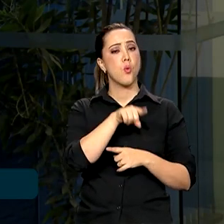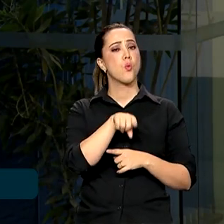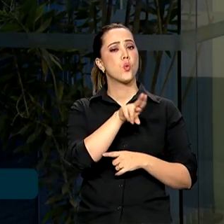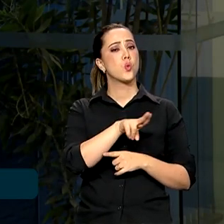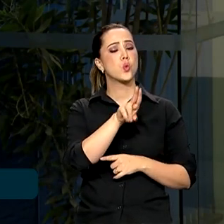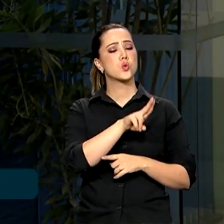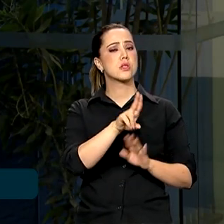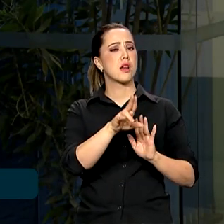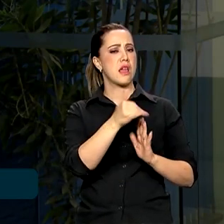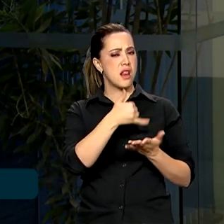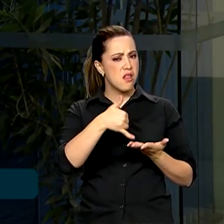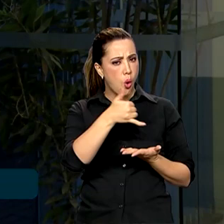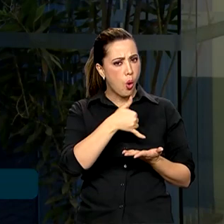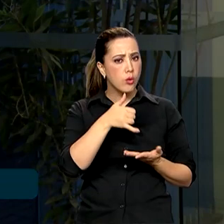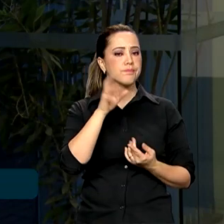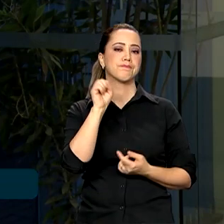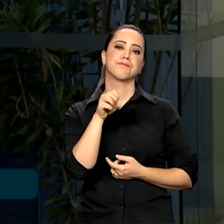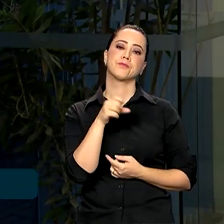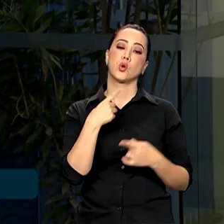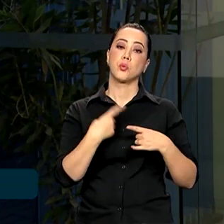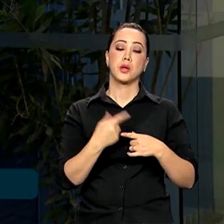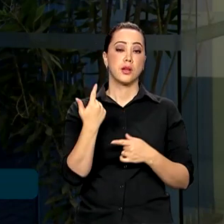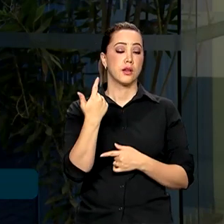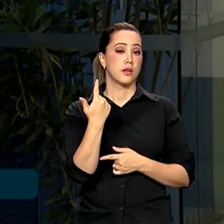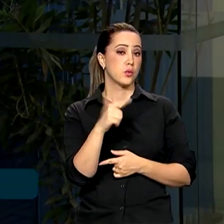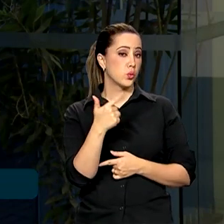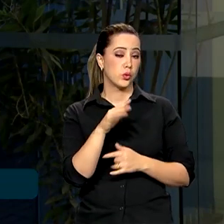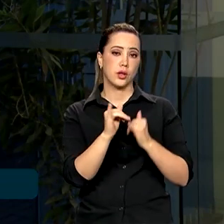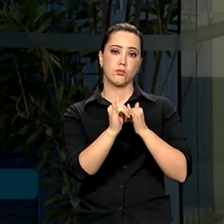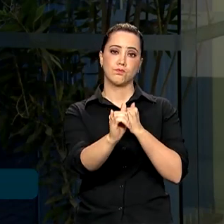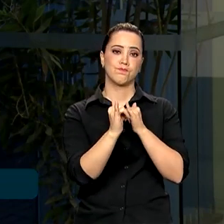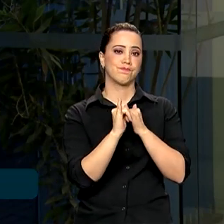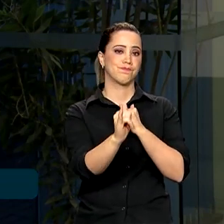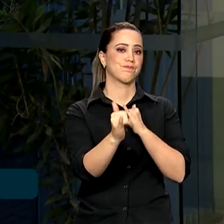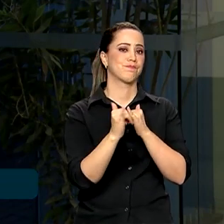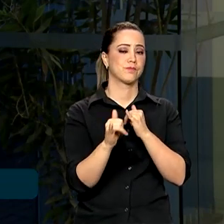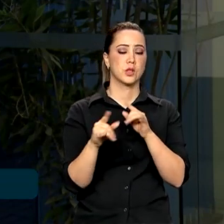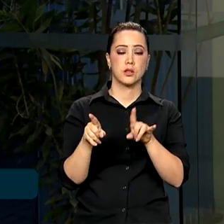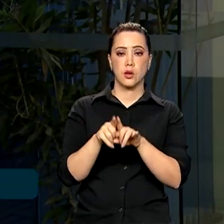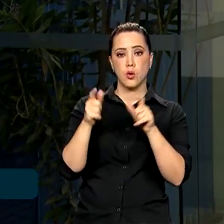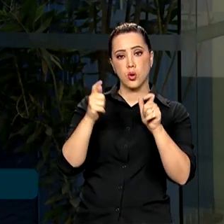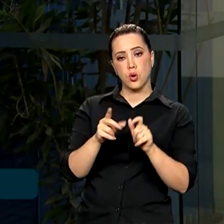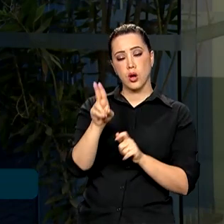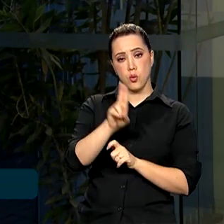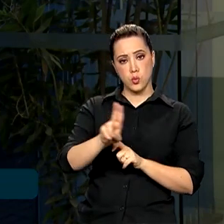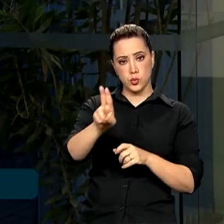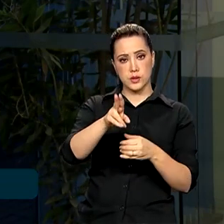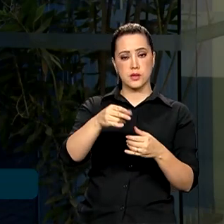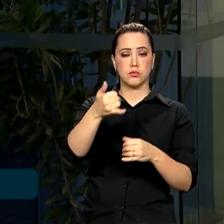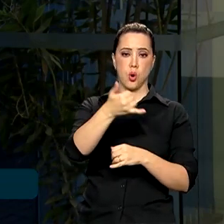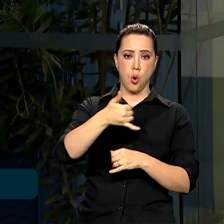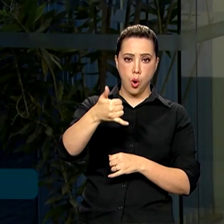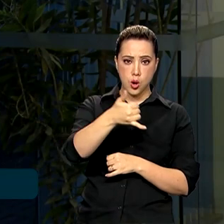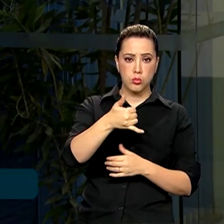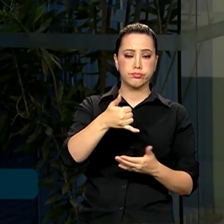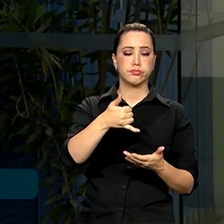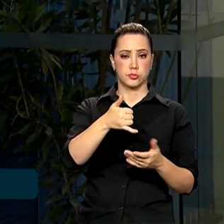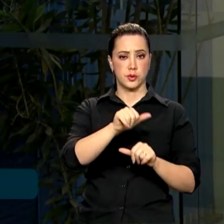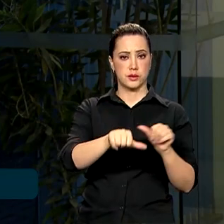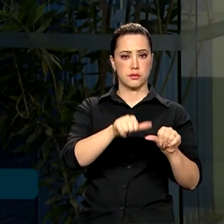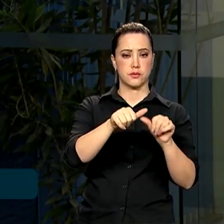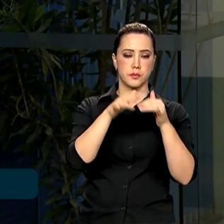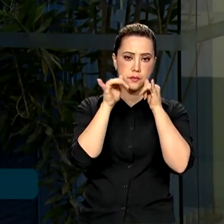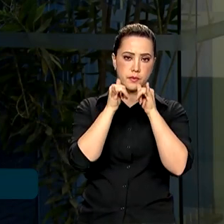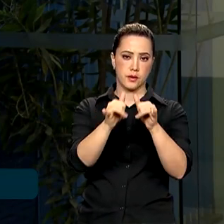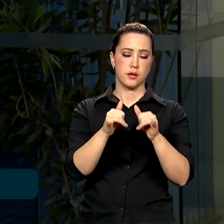ainda existem termoelétricas onde não há linhas de transmissão, e essas termoelétricas são movidas a óleo diesel. Então, a estimativa é